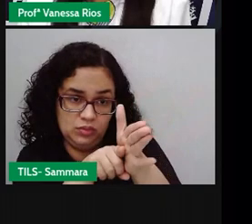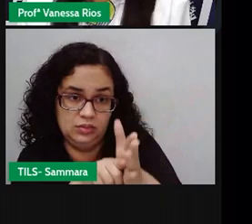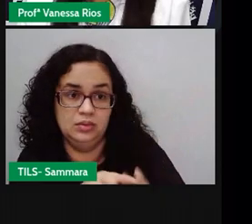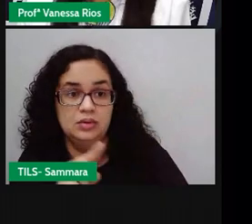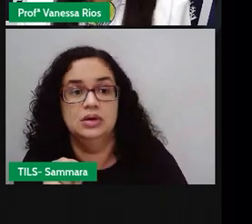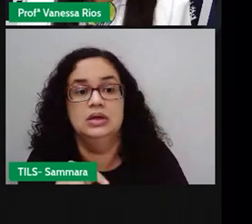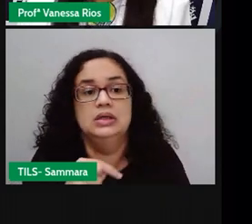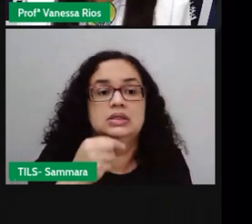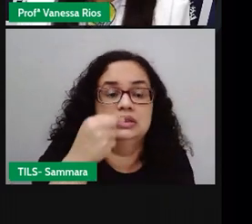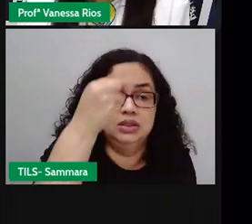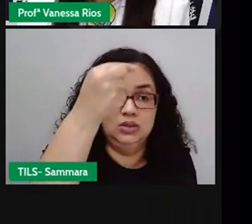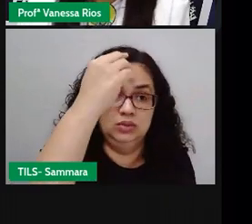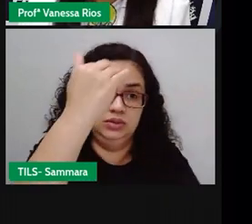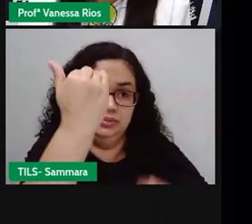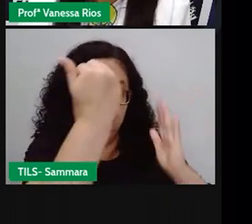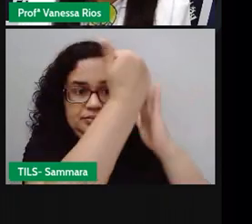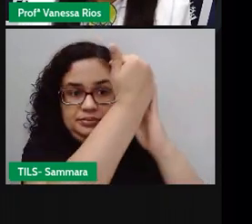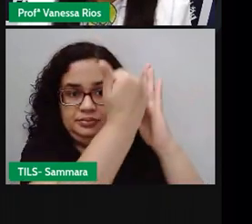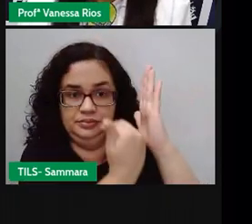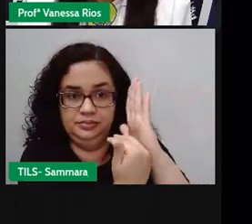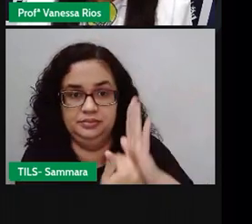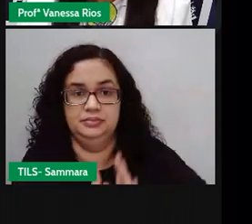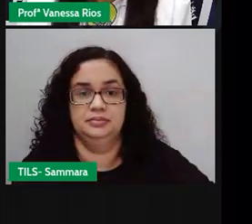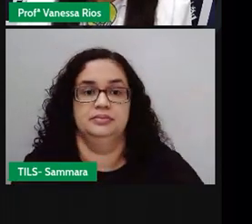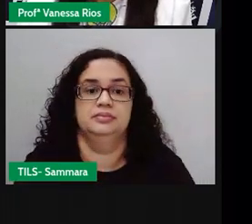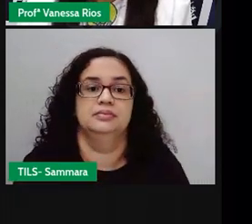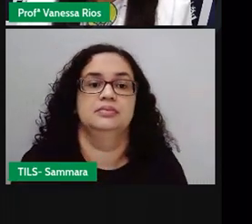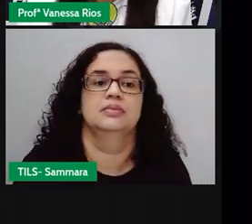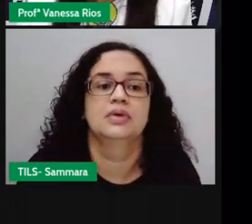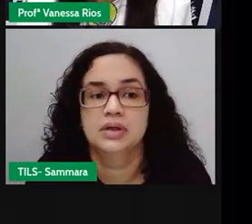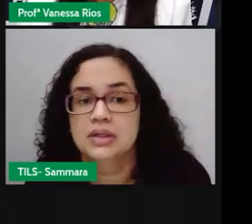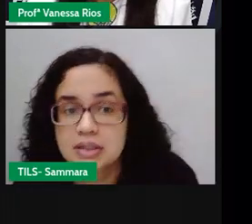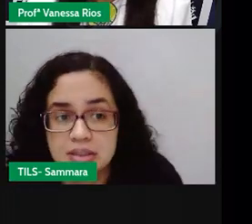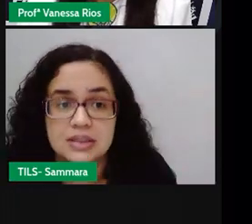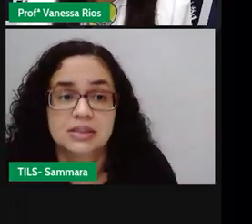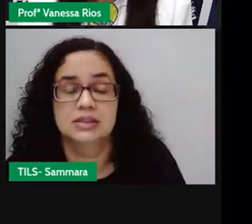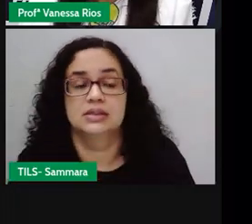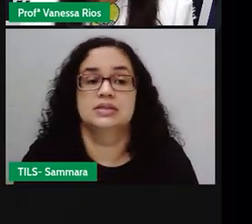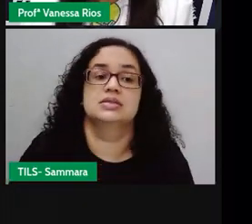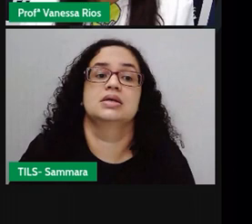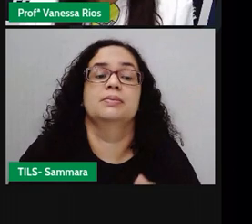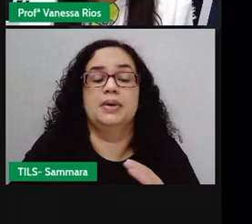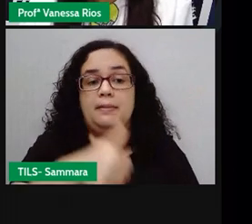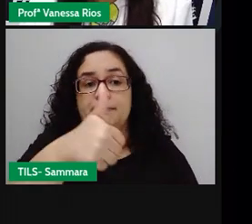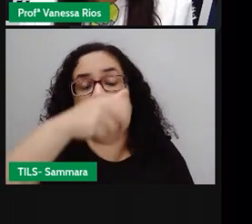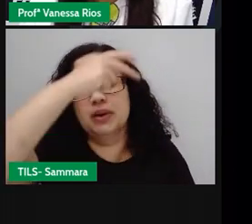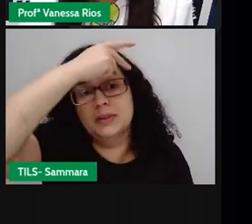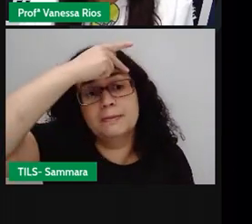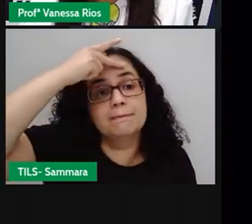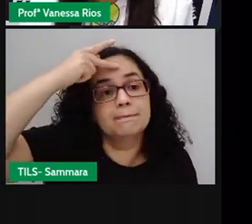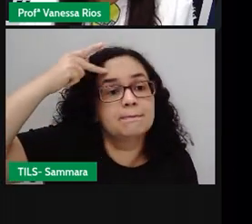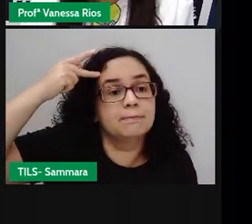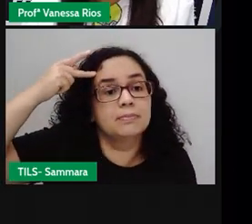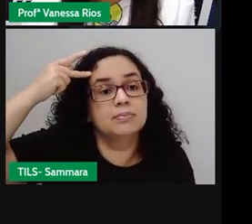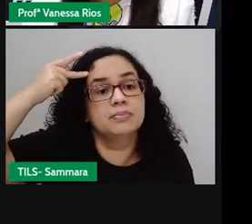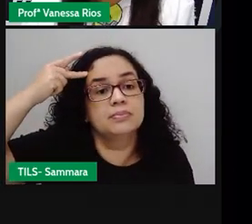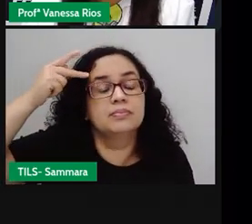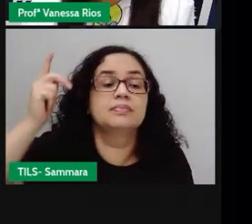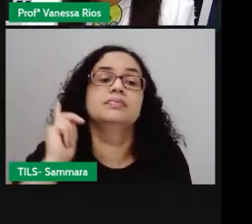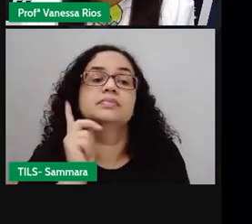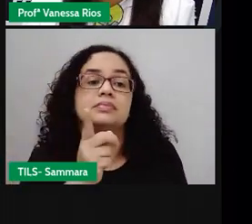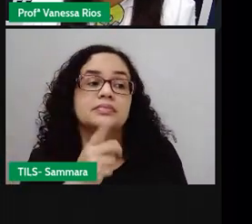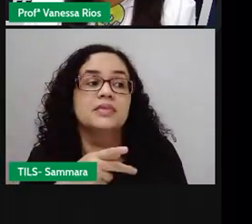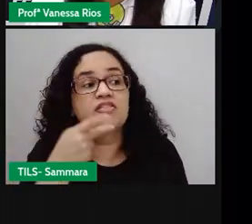para a linha seguinte. E é sempre feito na primeira pessoa, porque a fala está diretamente